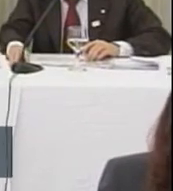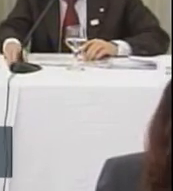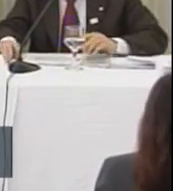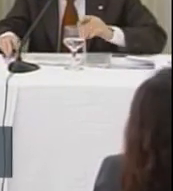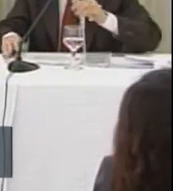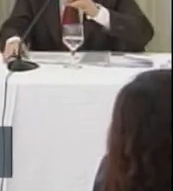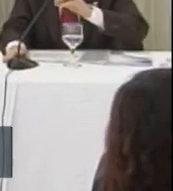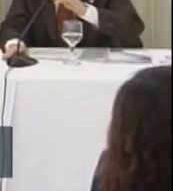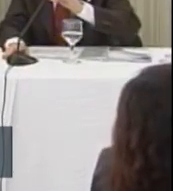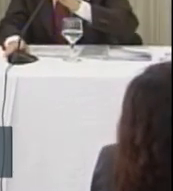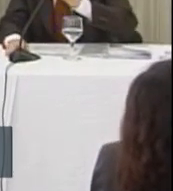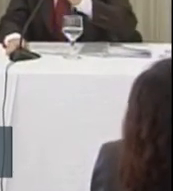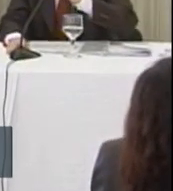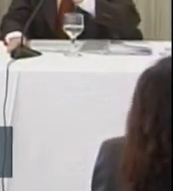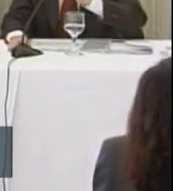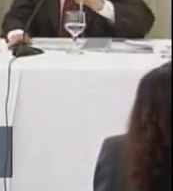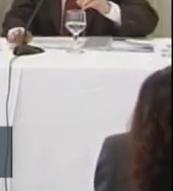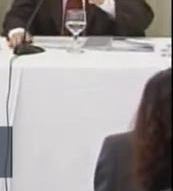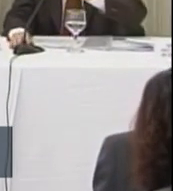Bom,